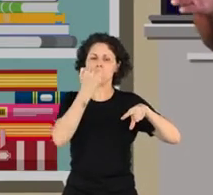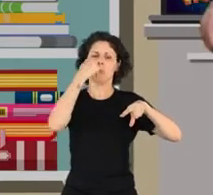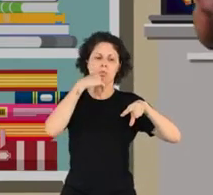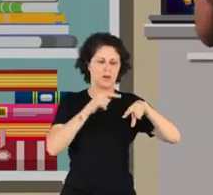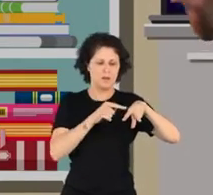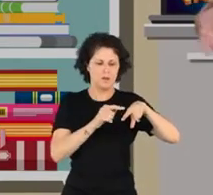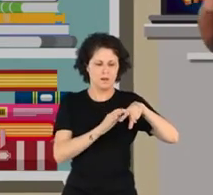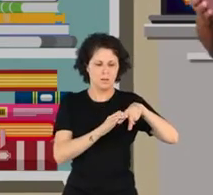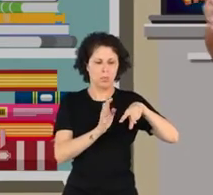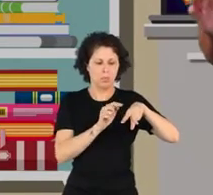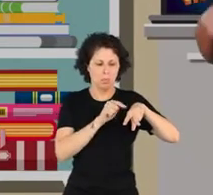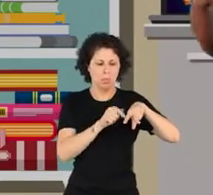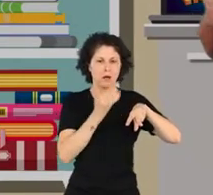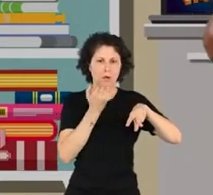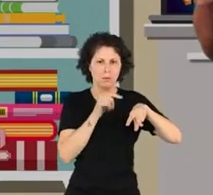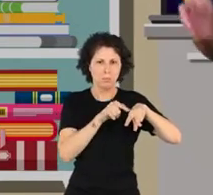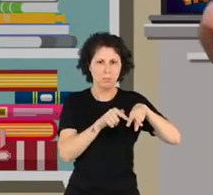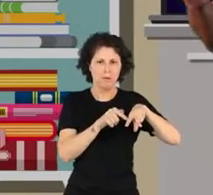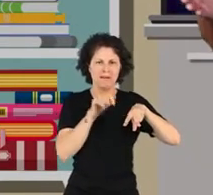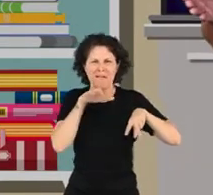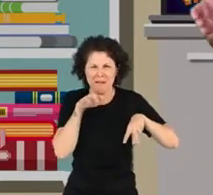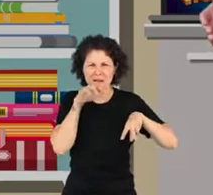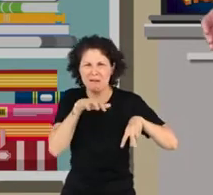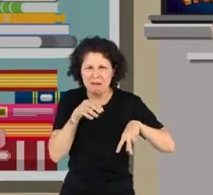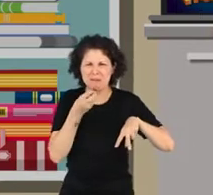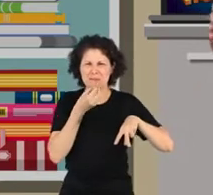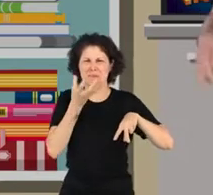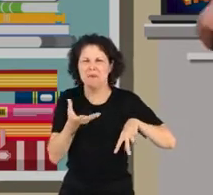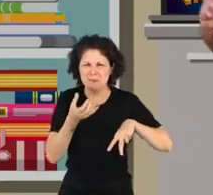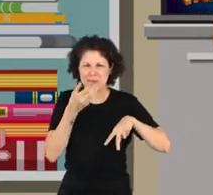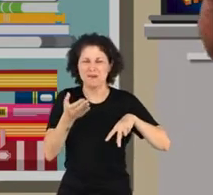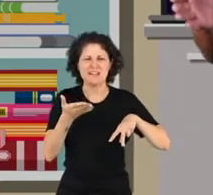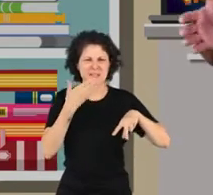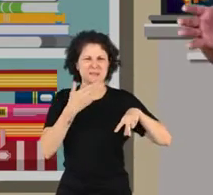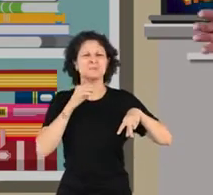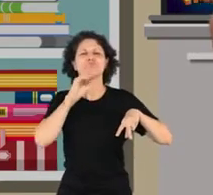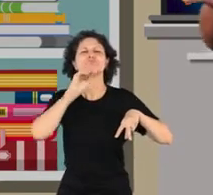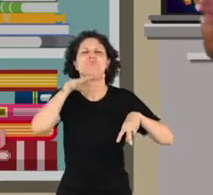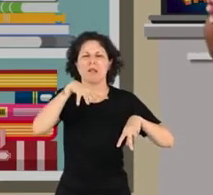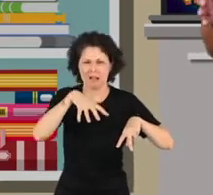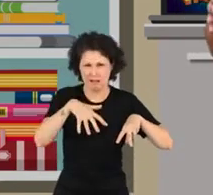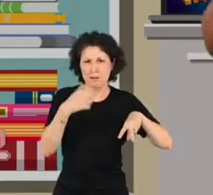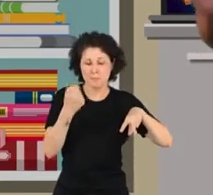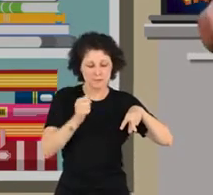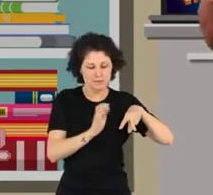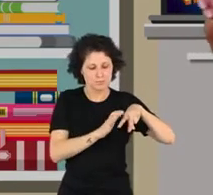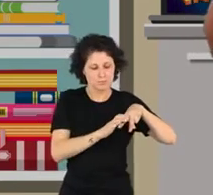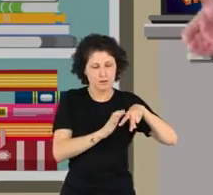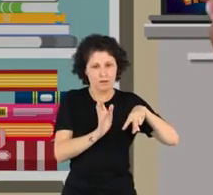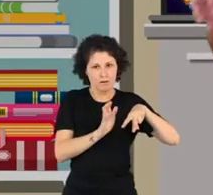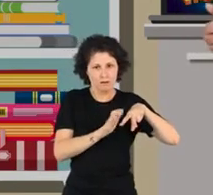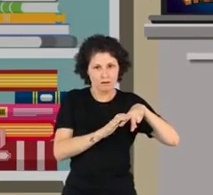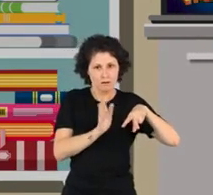engasga. A epiglote se abre no momento que engolimos algo. O nosso corpo reage tossindo para expulsar a comida das nossas